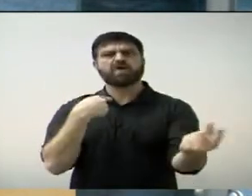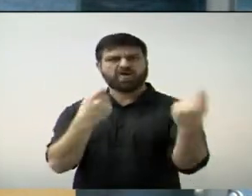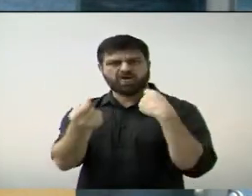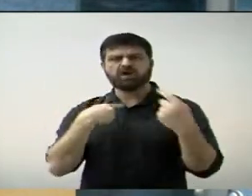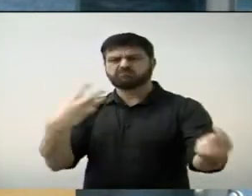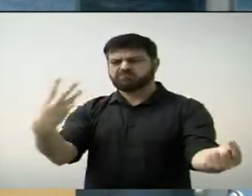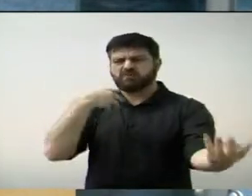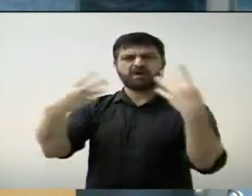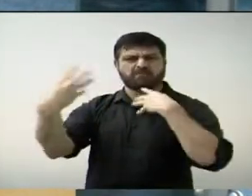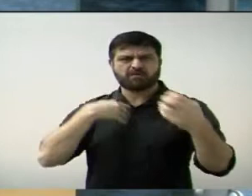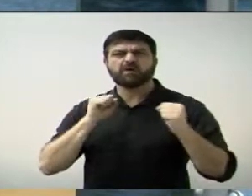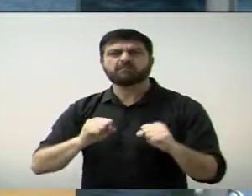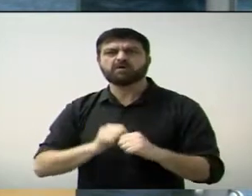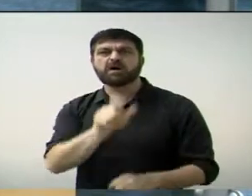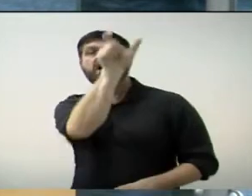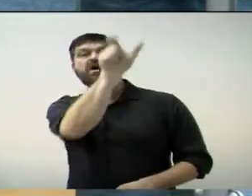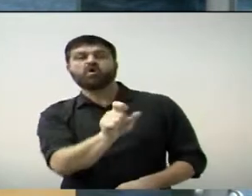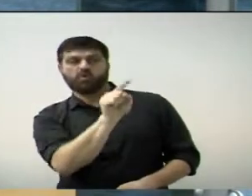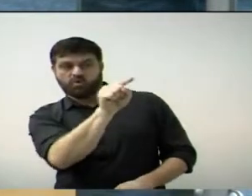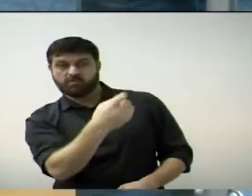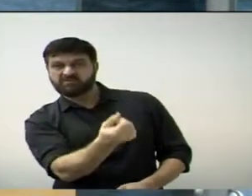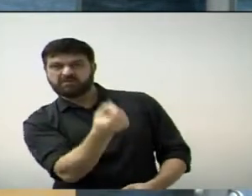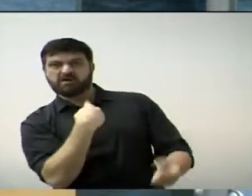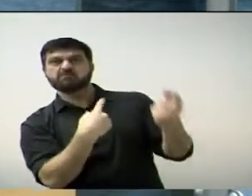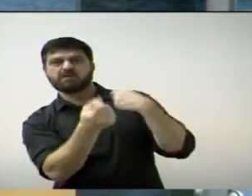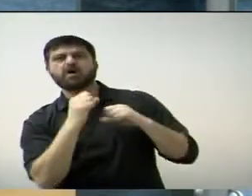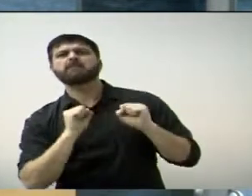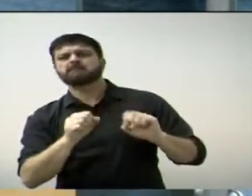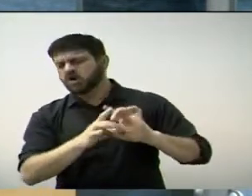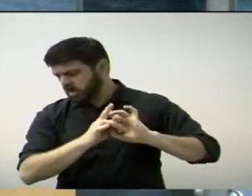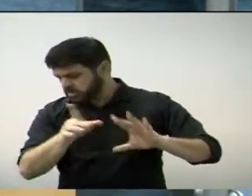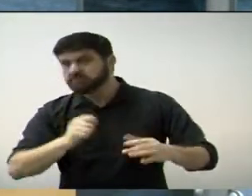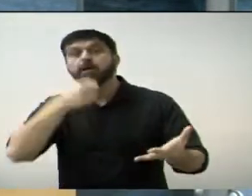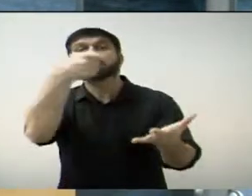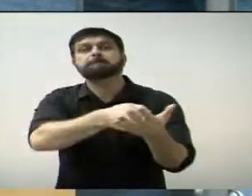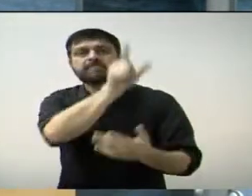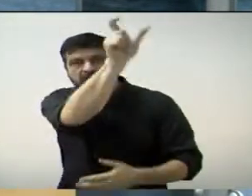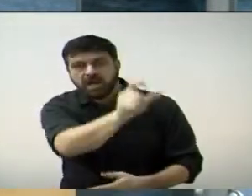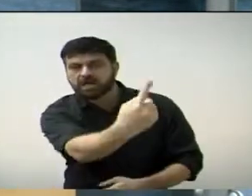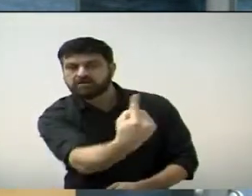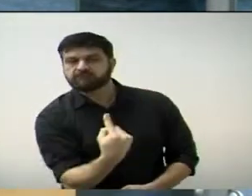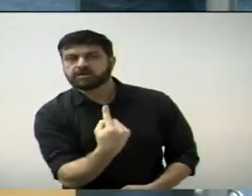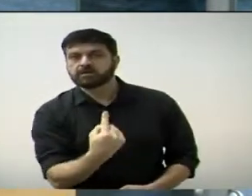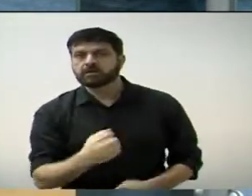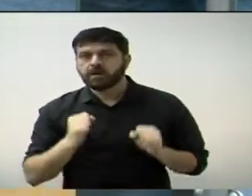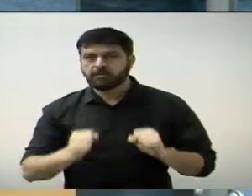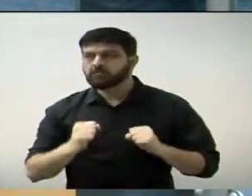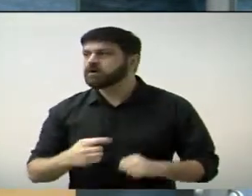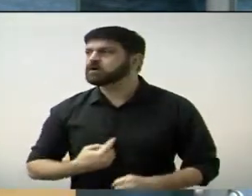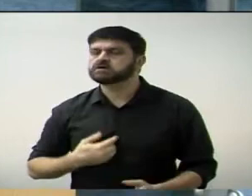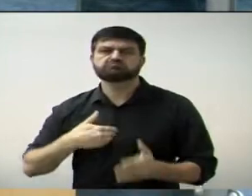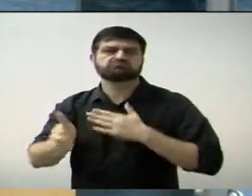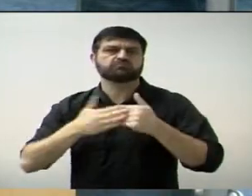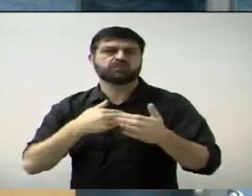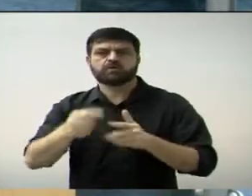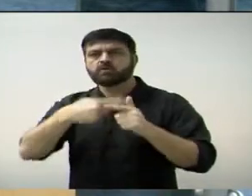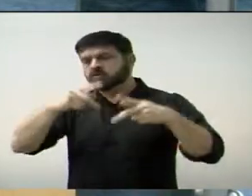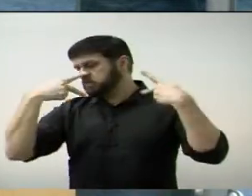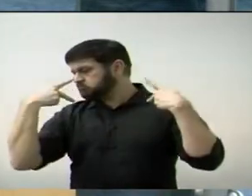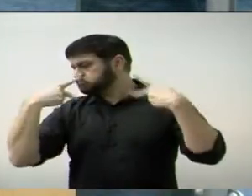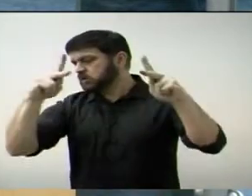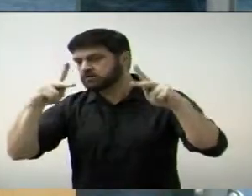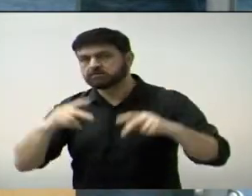Eu vou continuar defendendo a população. Eu não tenho medo, vocês podem fazer o que você quiser, Dixon.